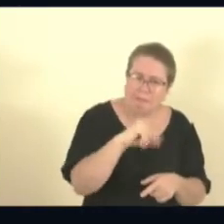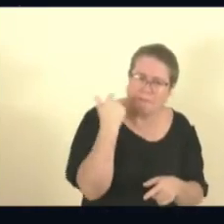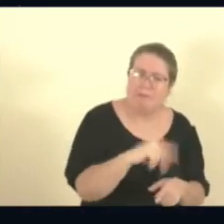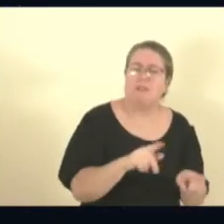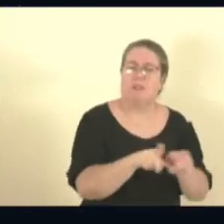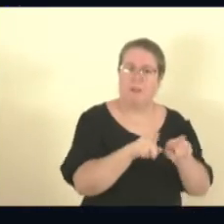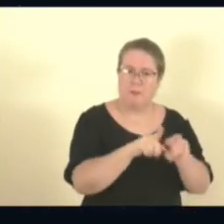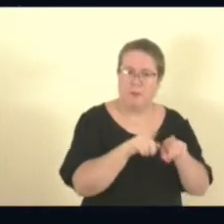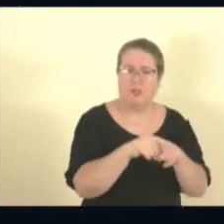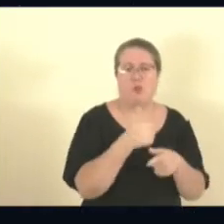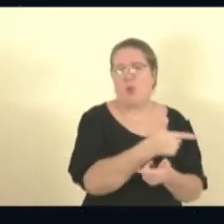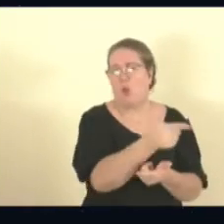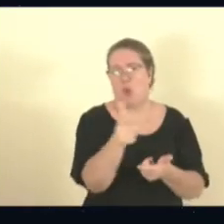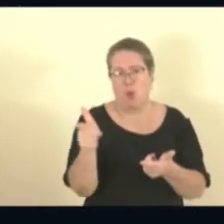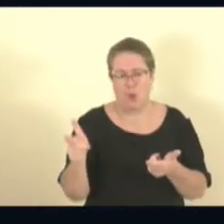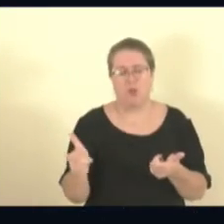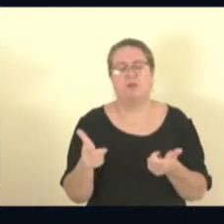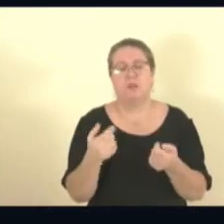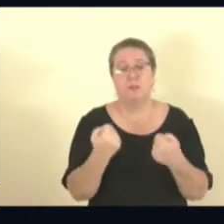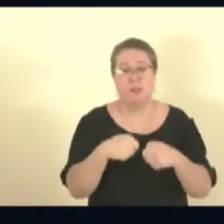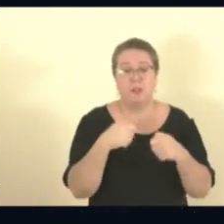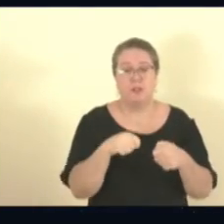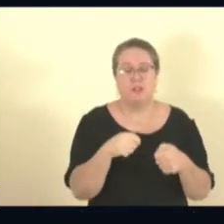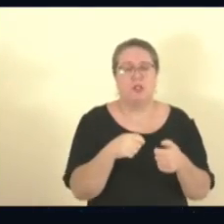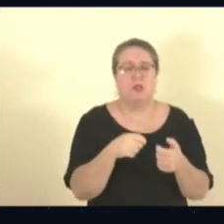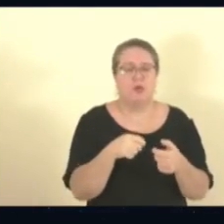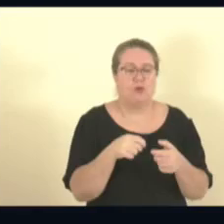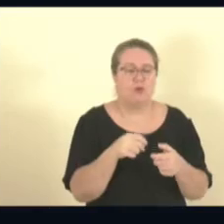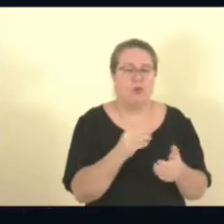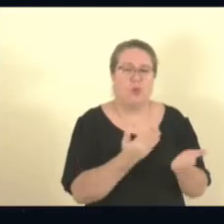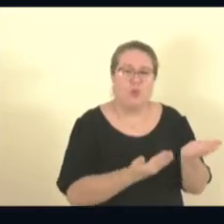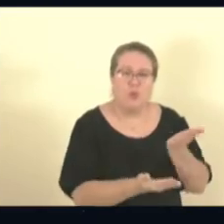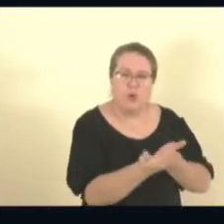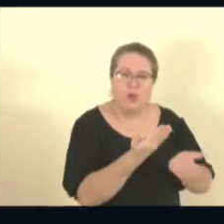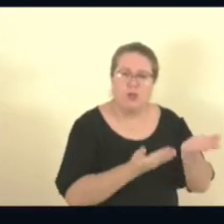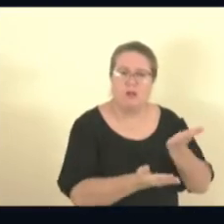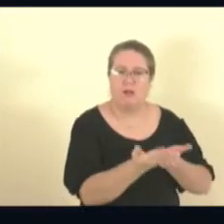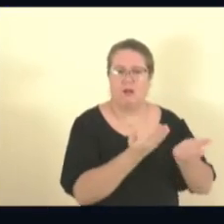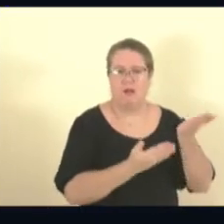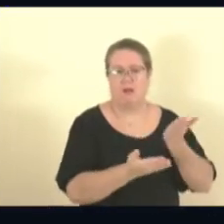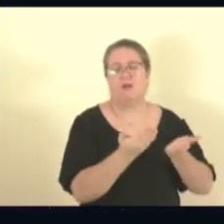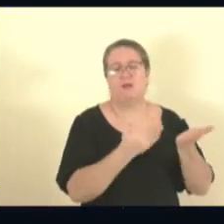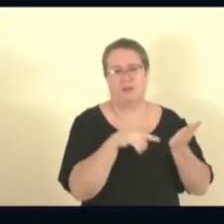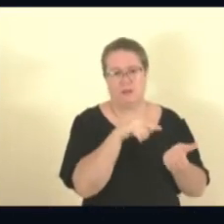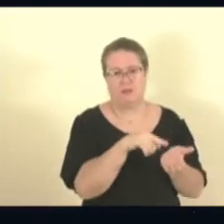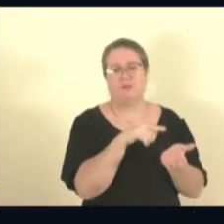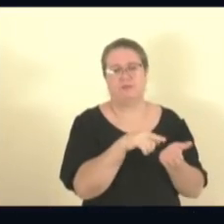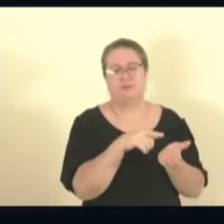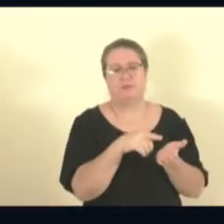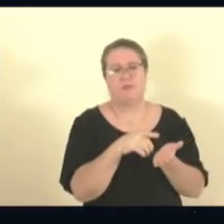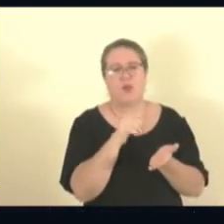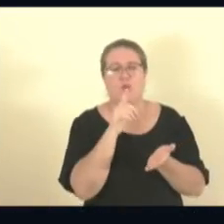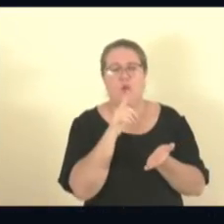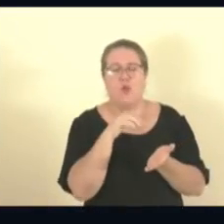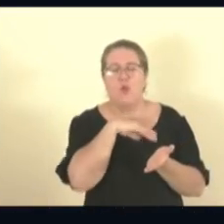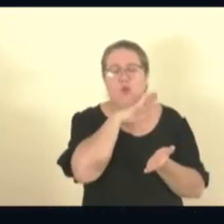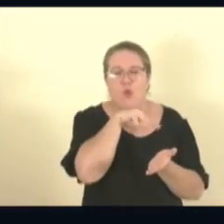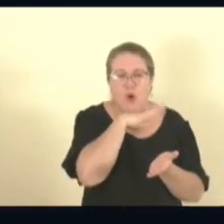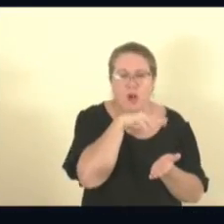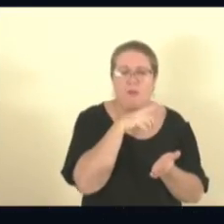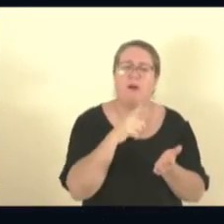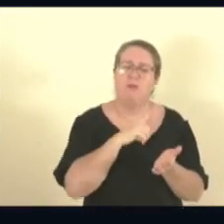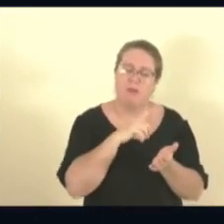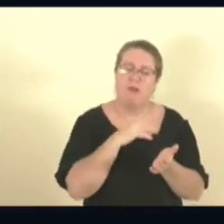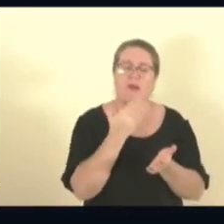maior, de médico veterinário, mas, no geral, os animais sem água, sem comida, estão